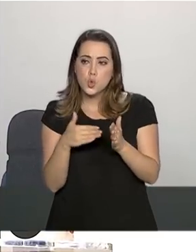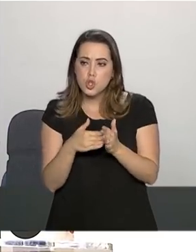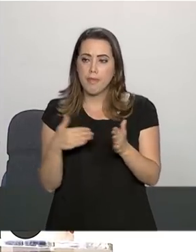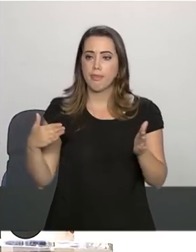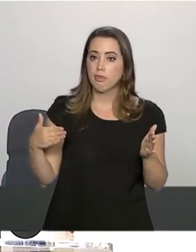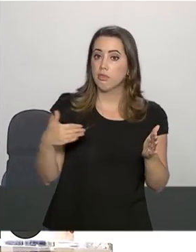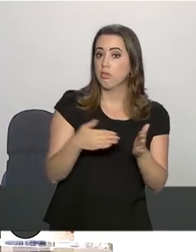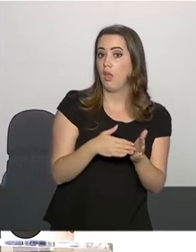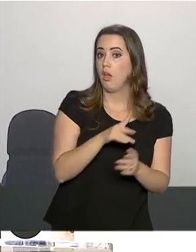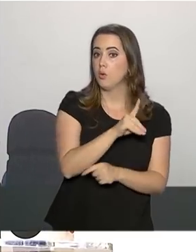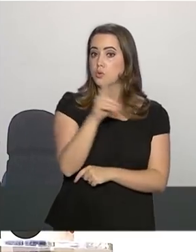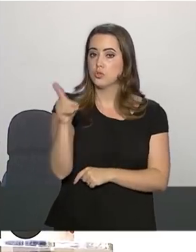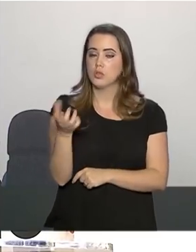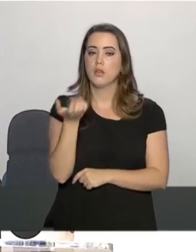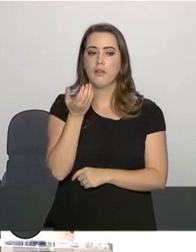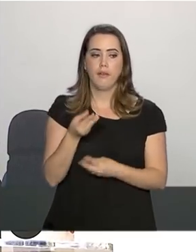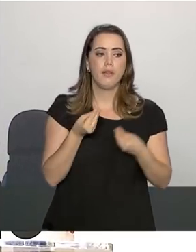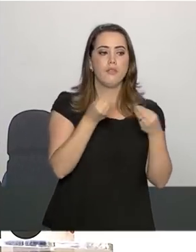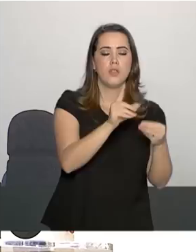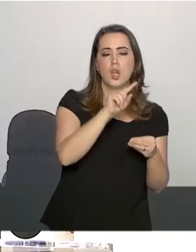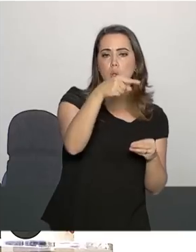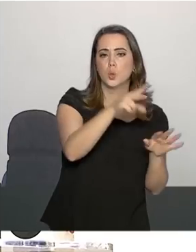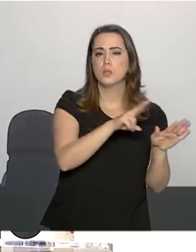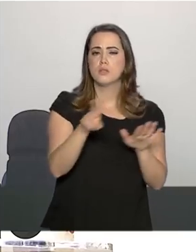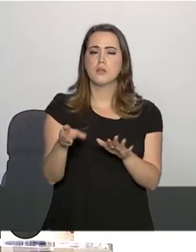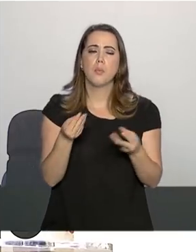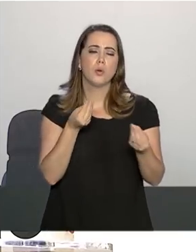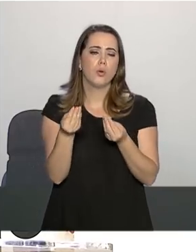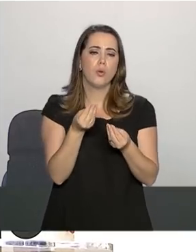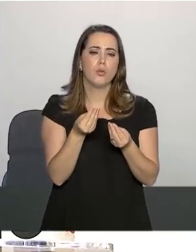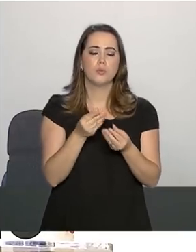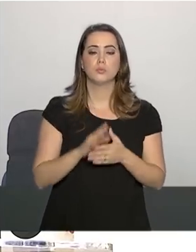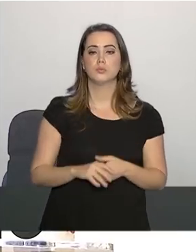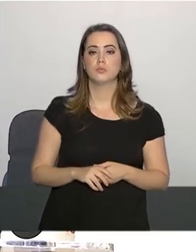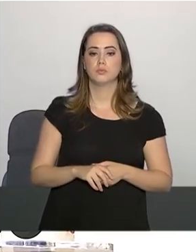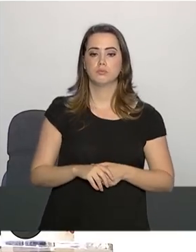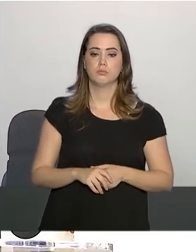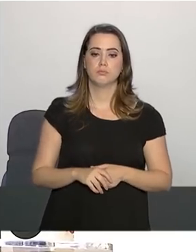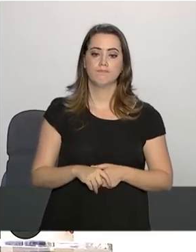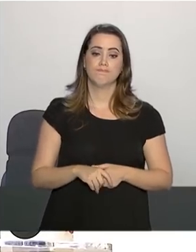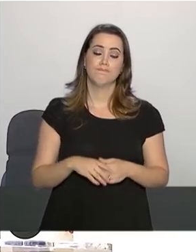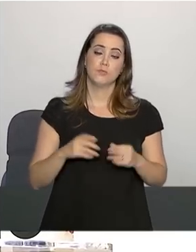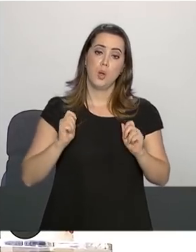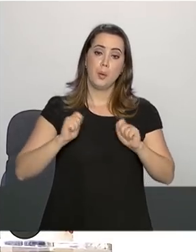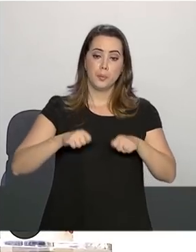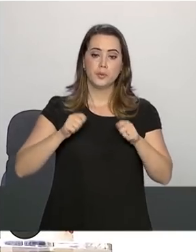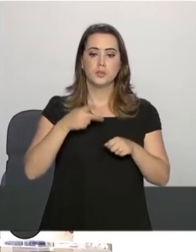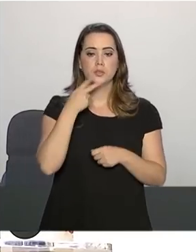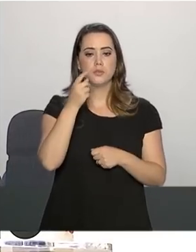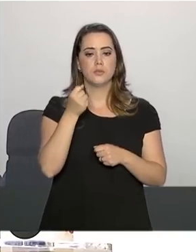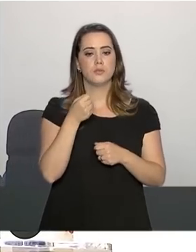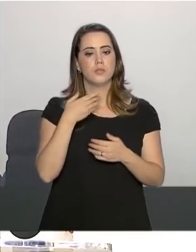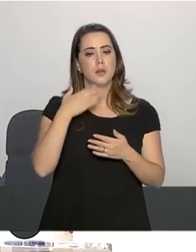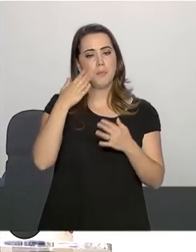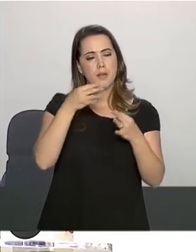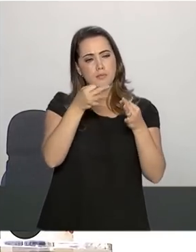governo trabalha? O governo quer enviar a proposta semana que vem? Como que está a situação? Eu poderia alongar-me um pouco mais, com a sua permissão, para tratar